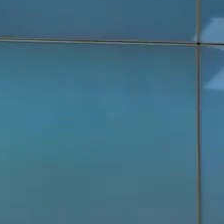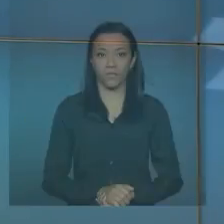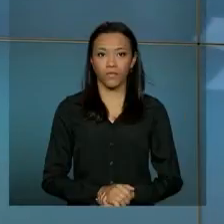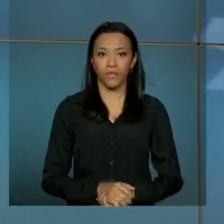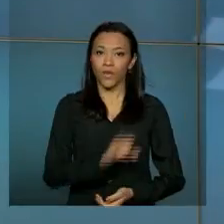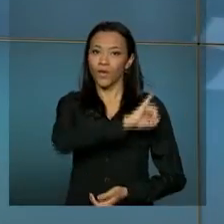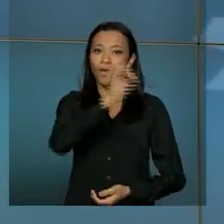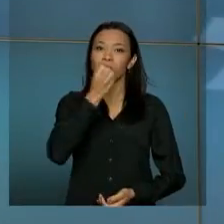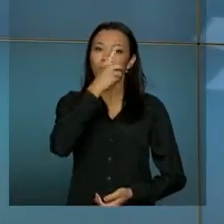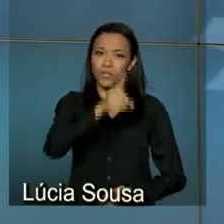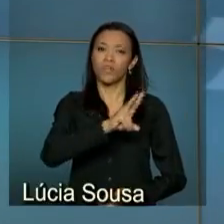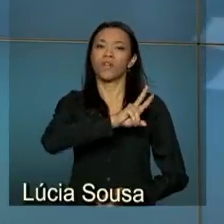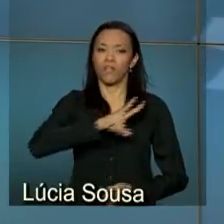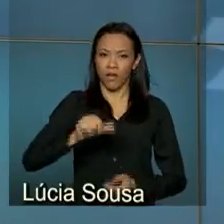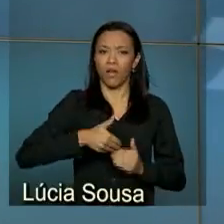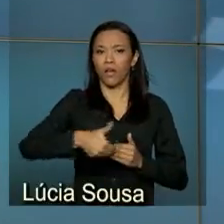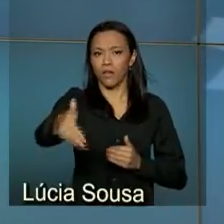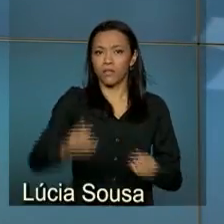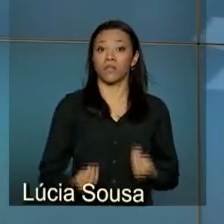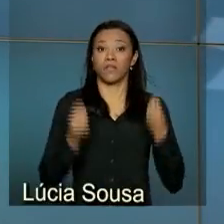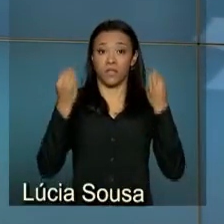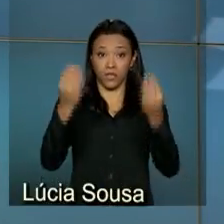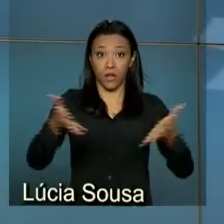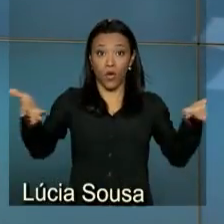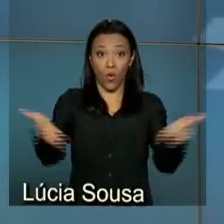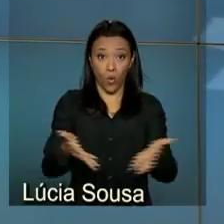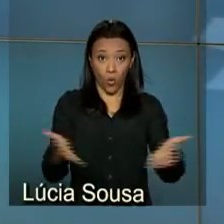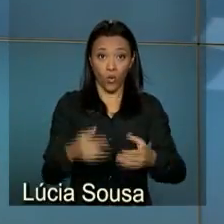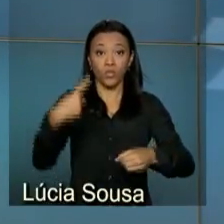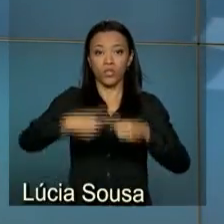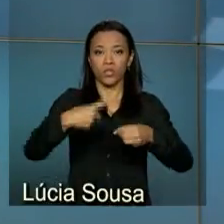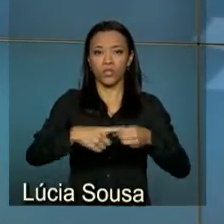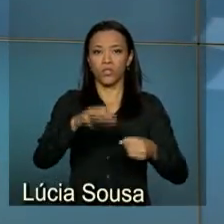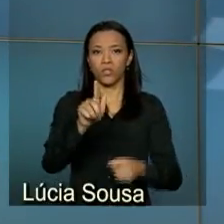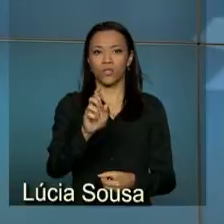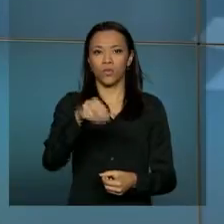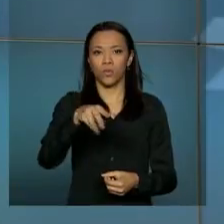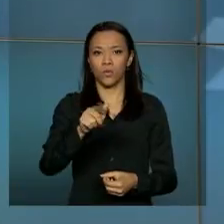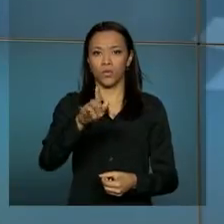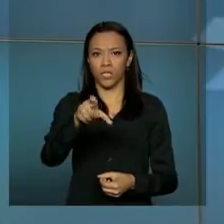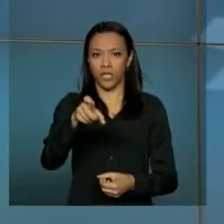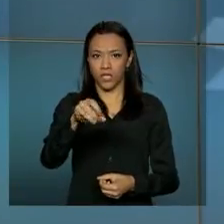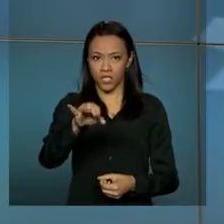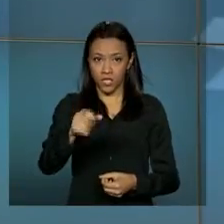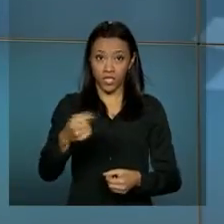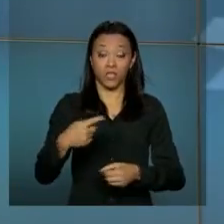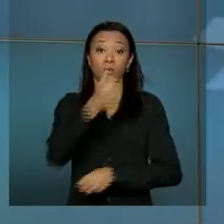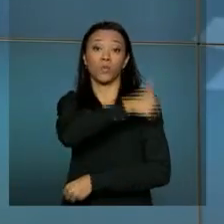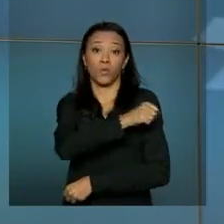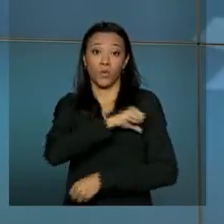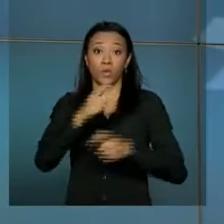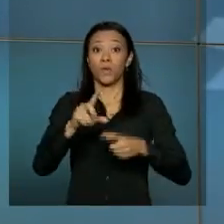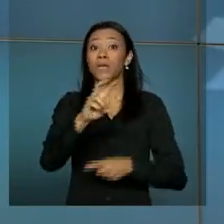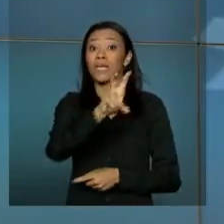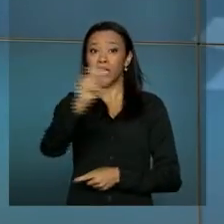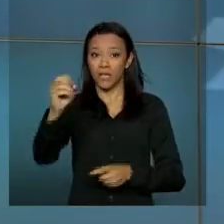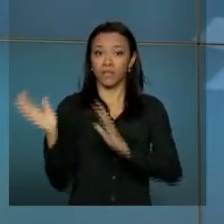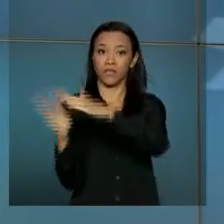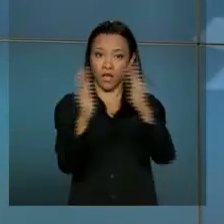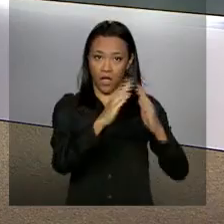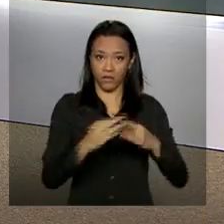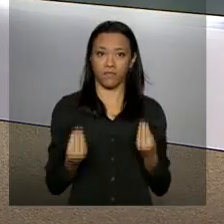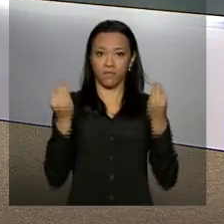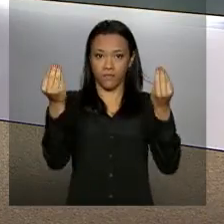Olá, bom dia. Serão entregues hoje em Duque de Caixias, no Rio de Janeiro, 500 residências pelo programa Minha Casa Minha